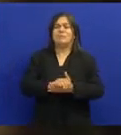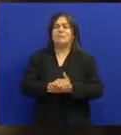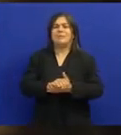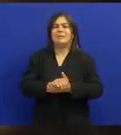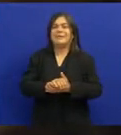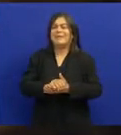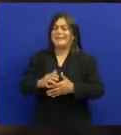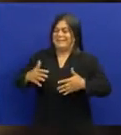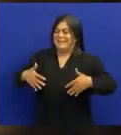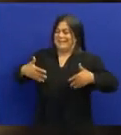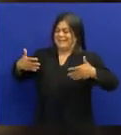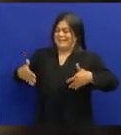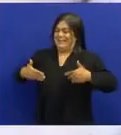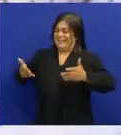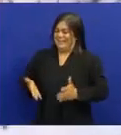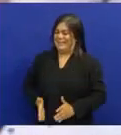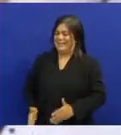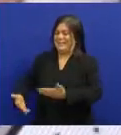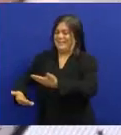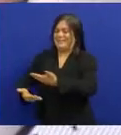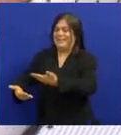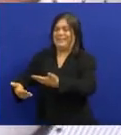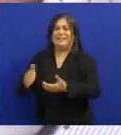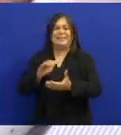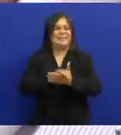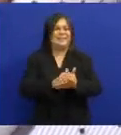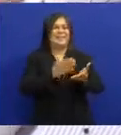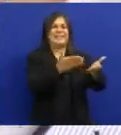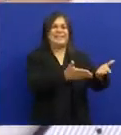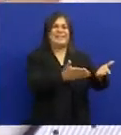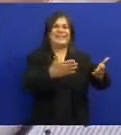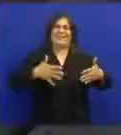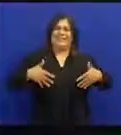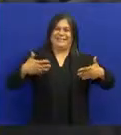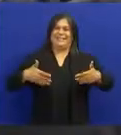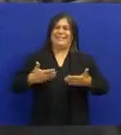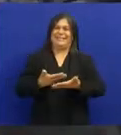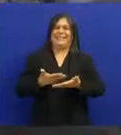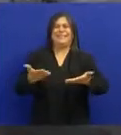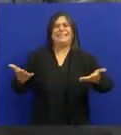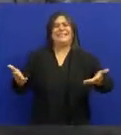hora Gênese da alegria Do casal Por enquanto